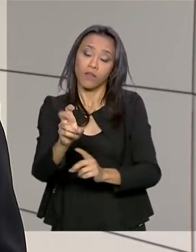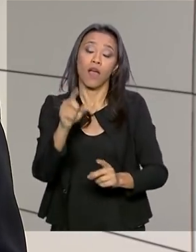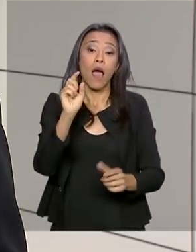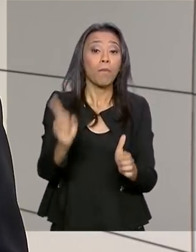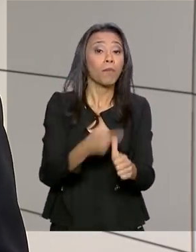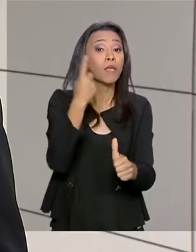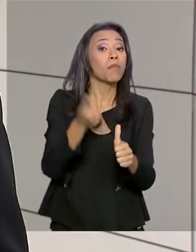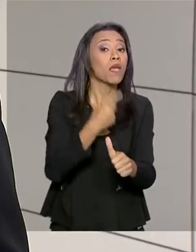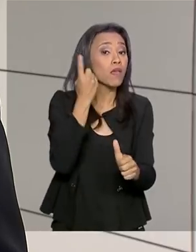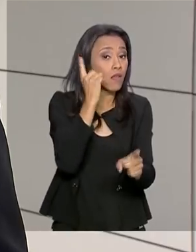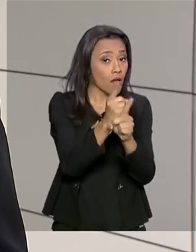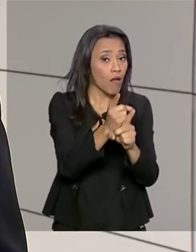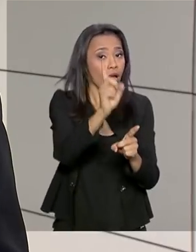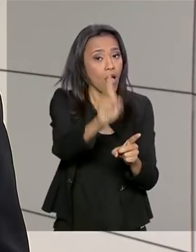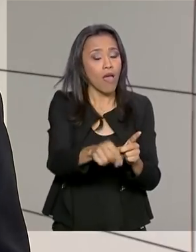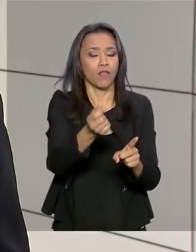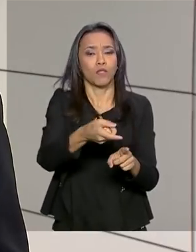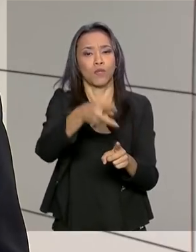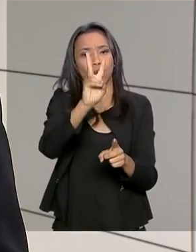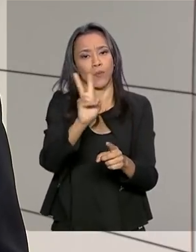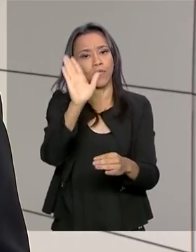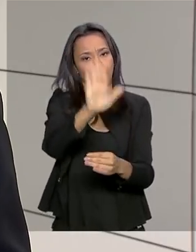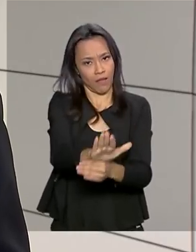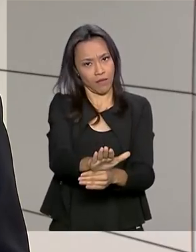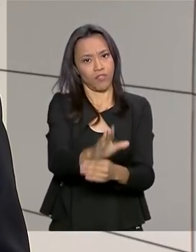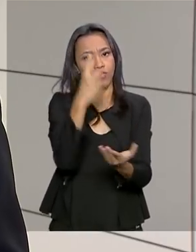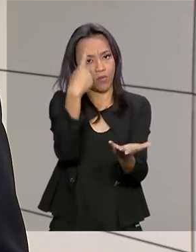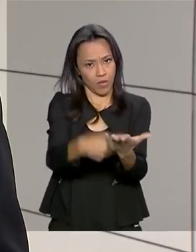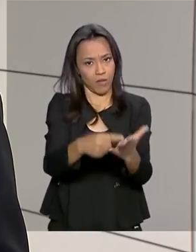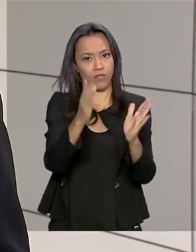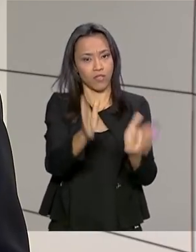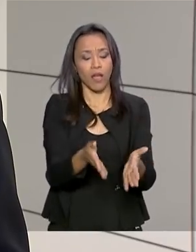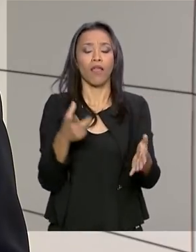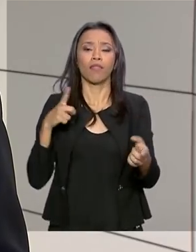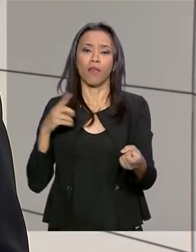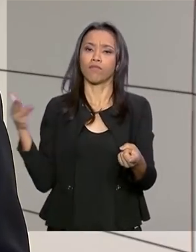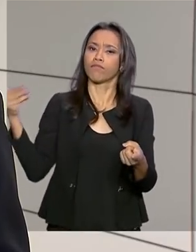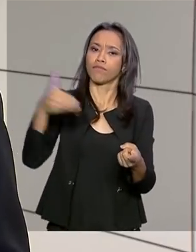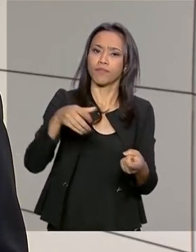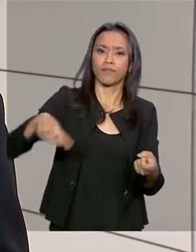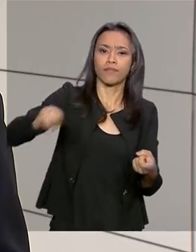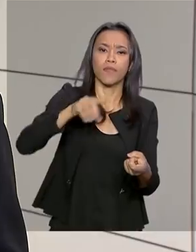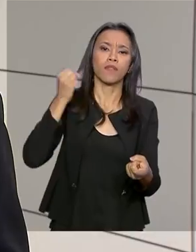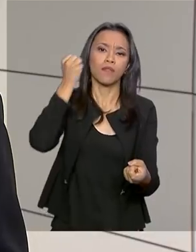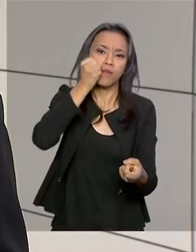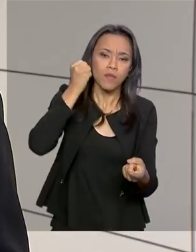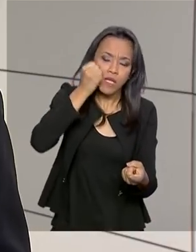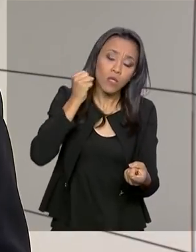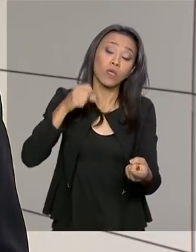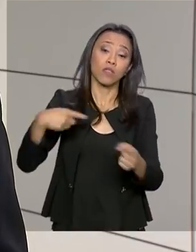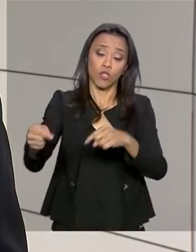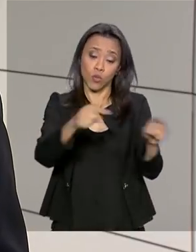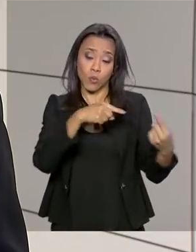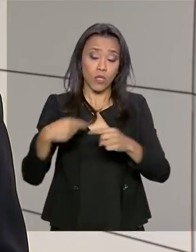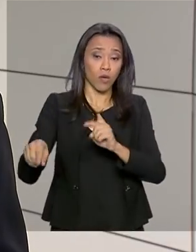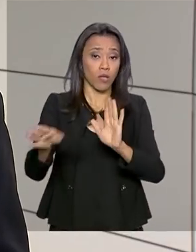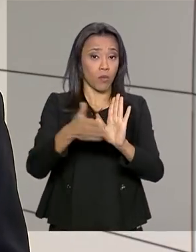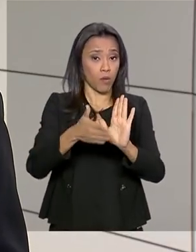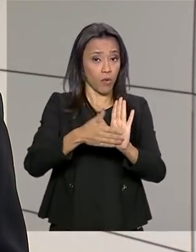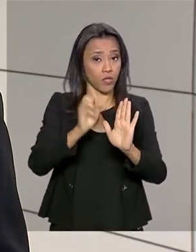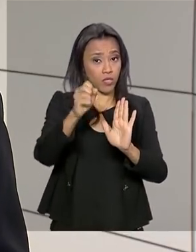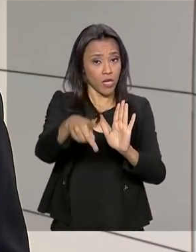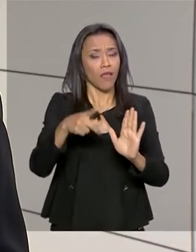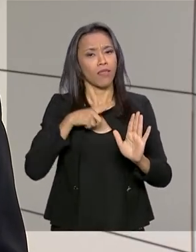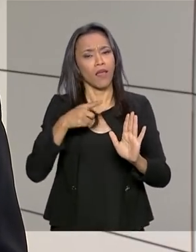está marcada para começar às duas horas da tarde. Além dos parlamentares, a discussão sobre a reforma da Previdência vai ter a presença de